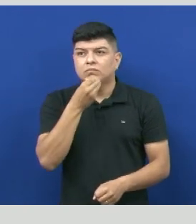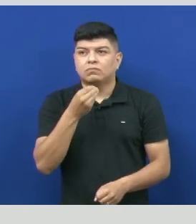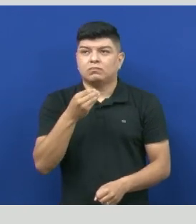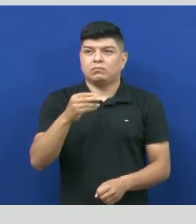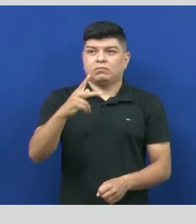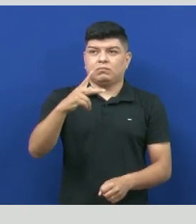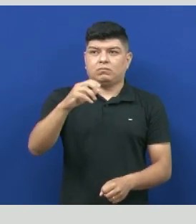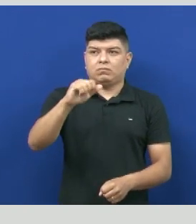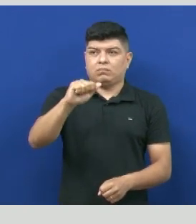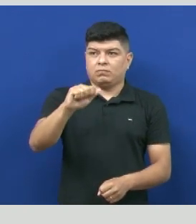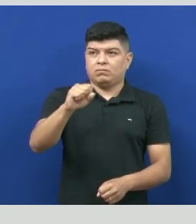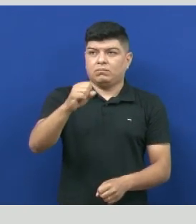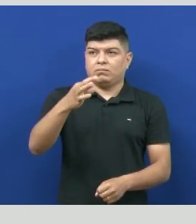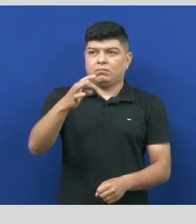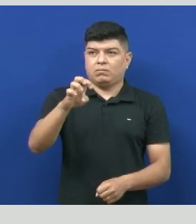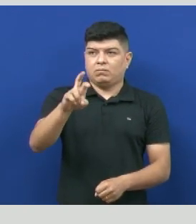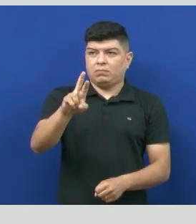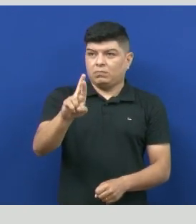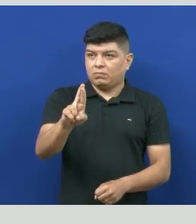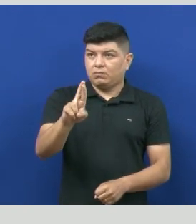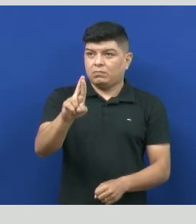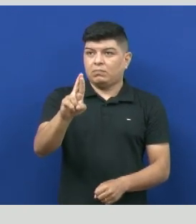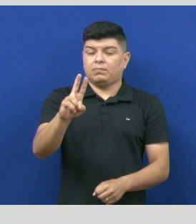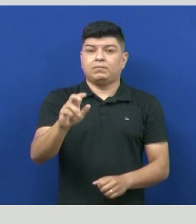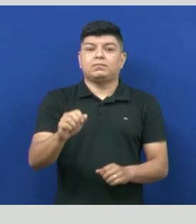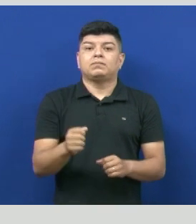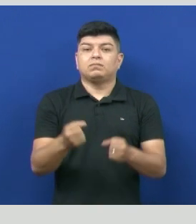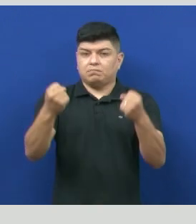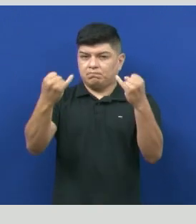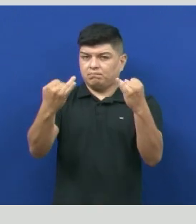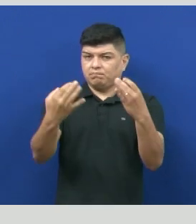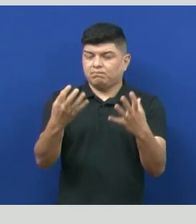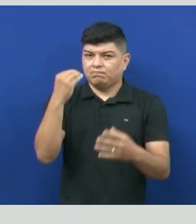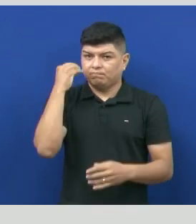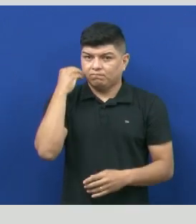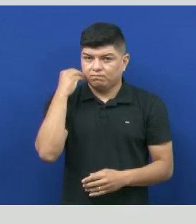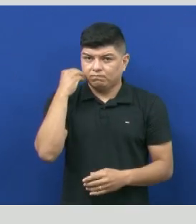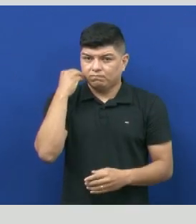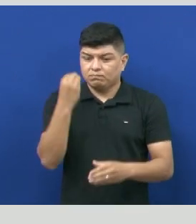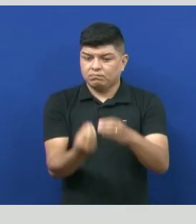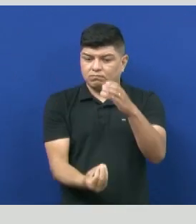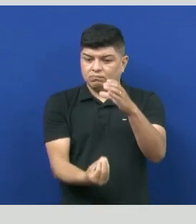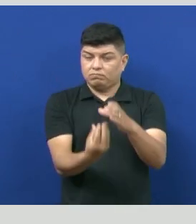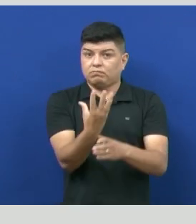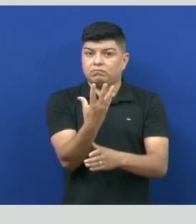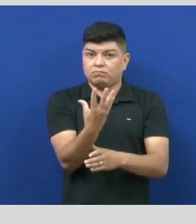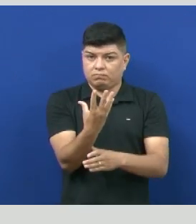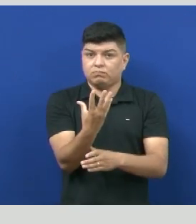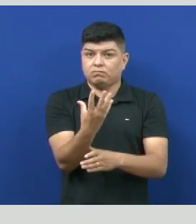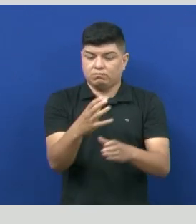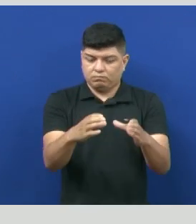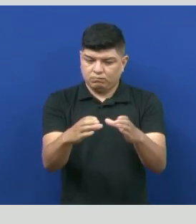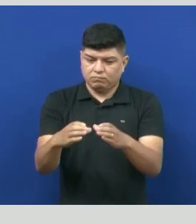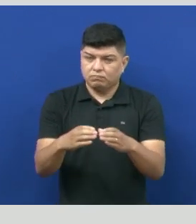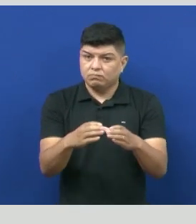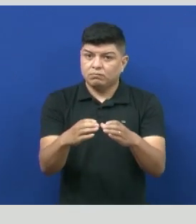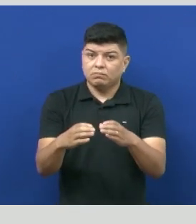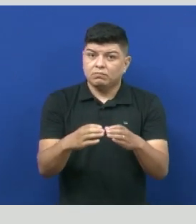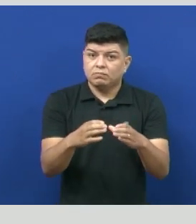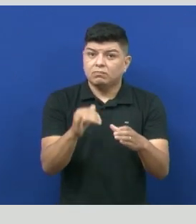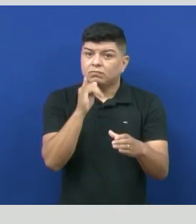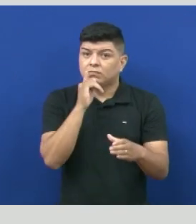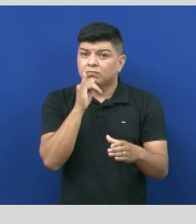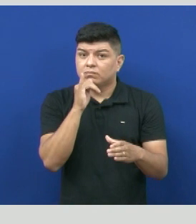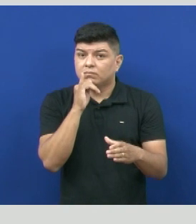foi provar que os micro-organismos que apareciam no caldo nutritivo, por exemplo,